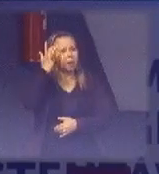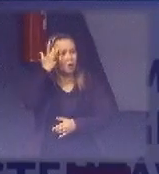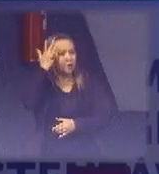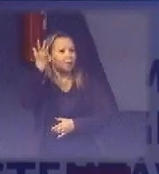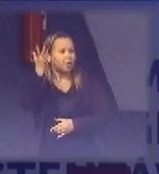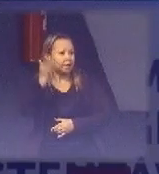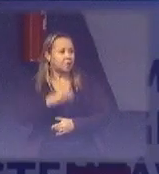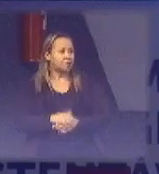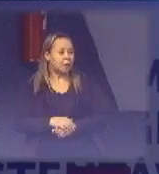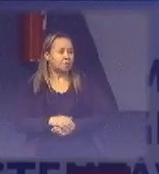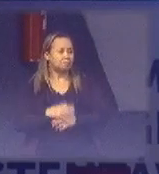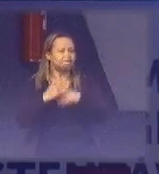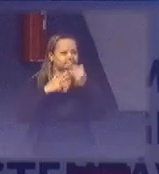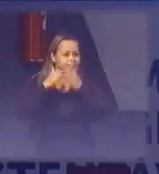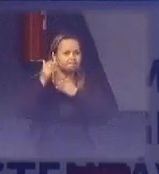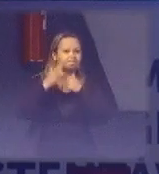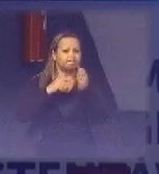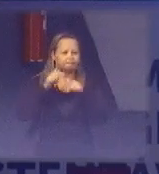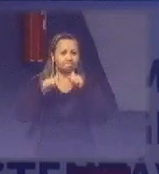pôr em prática.